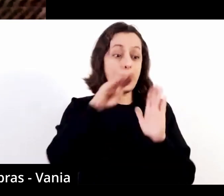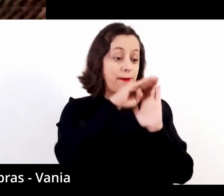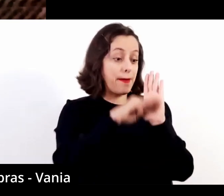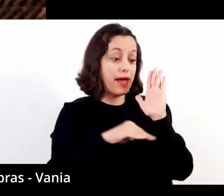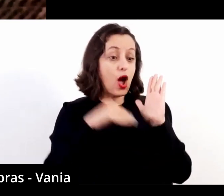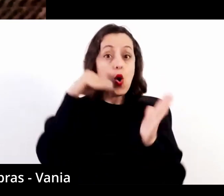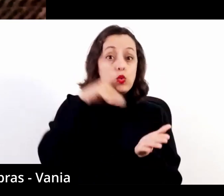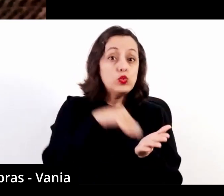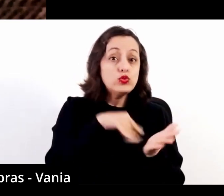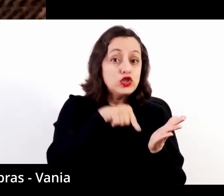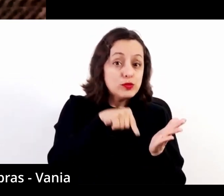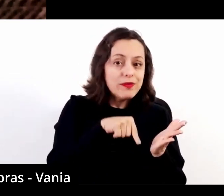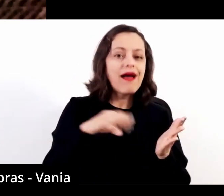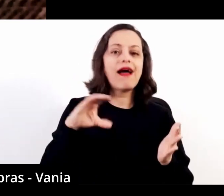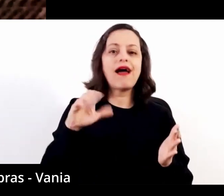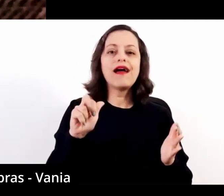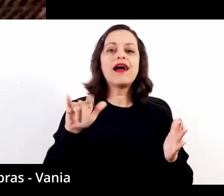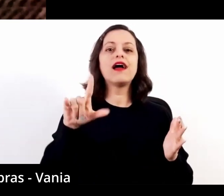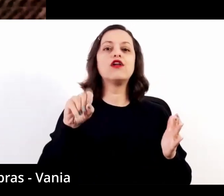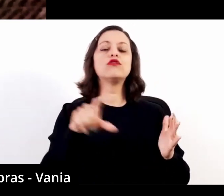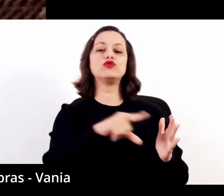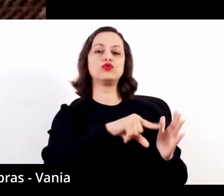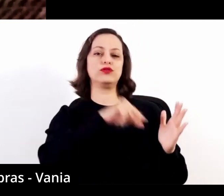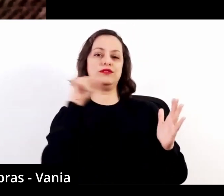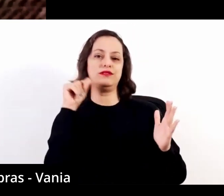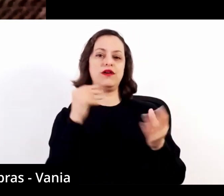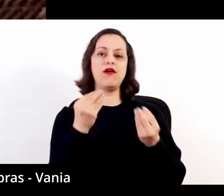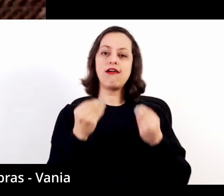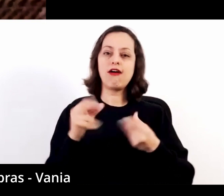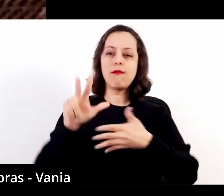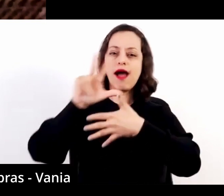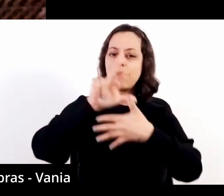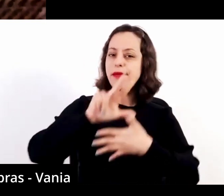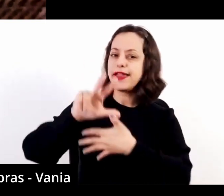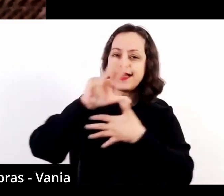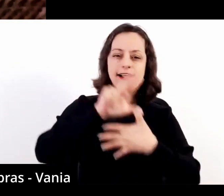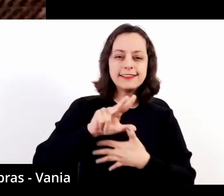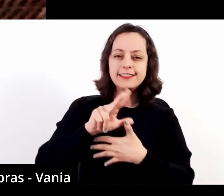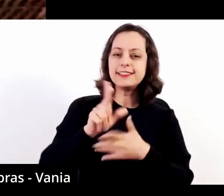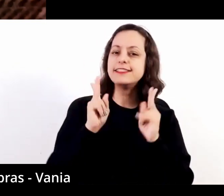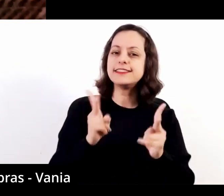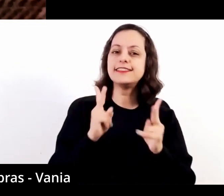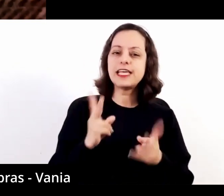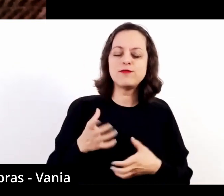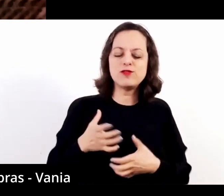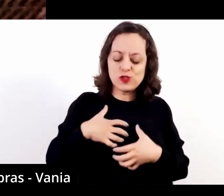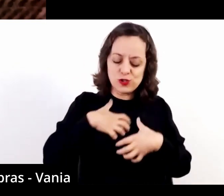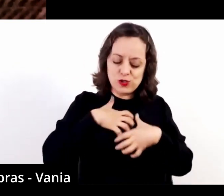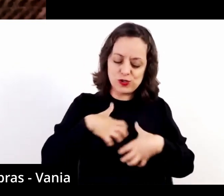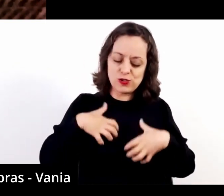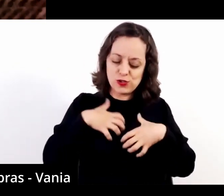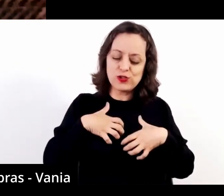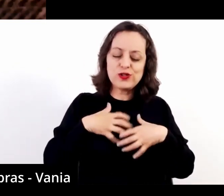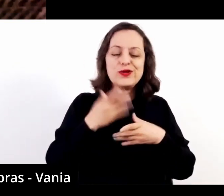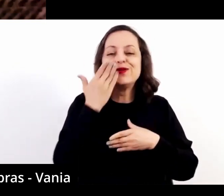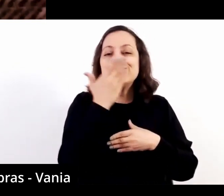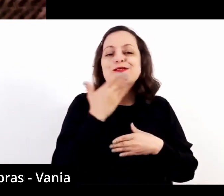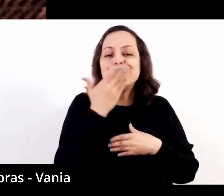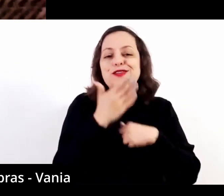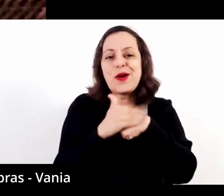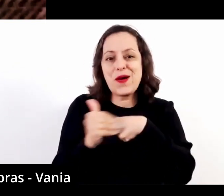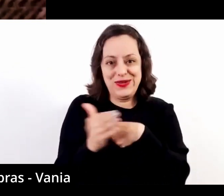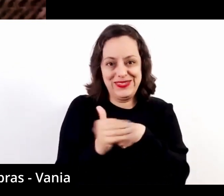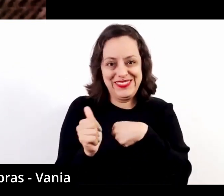programa, As Raízes Profundas de uma América Latina Sempre Visceral e Doce. É como eu definiria